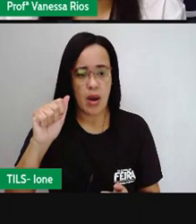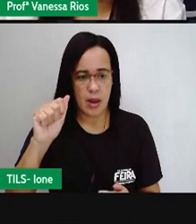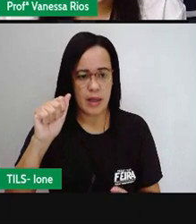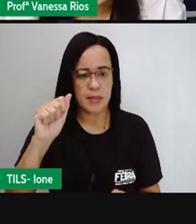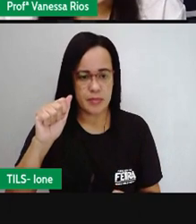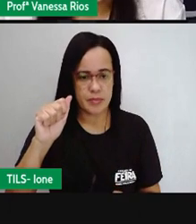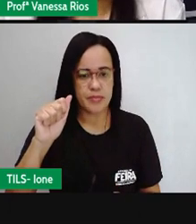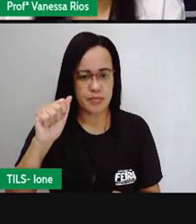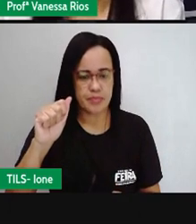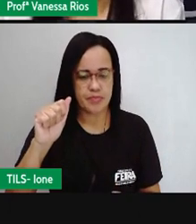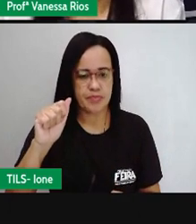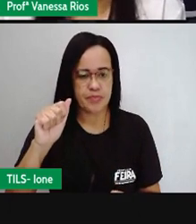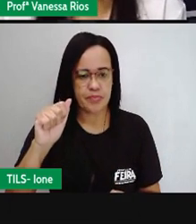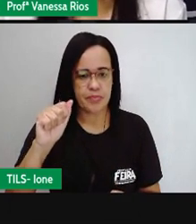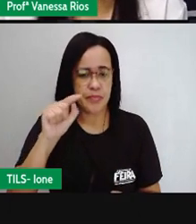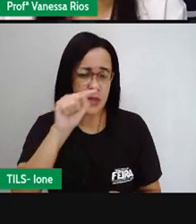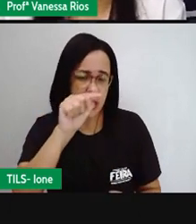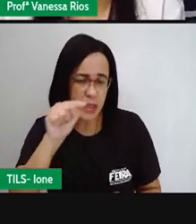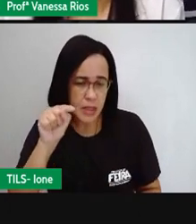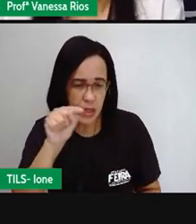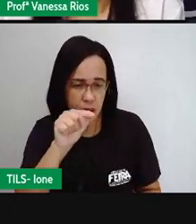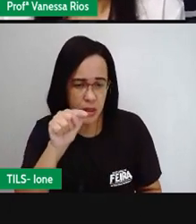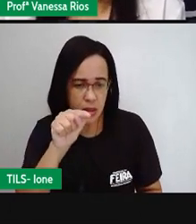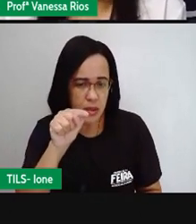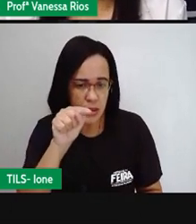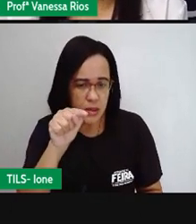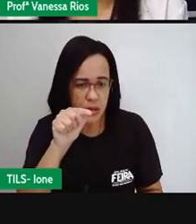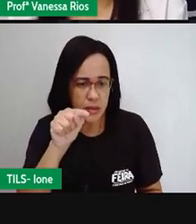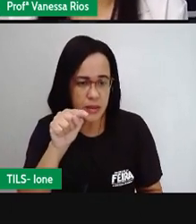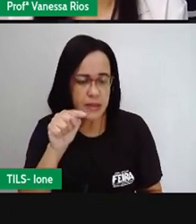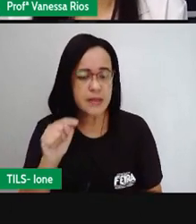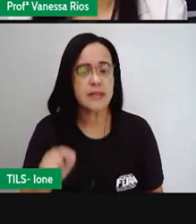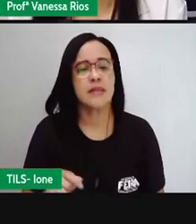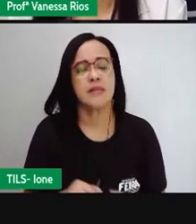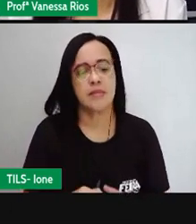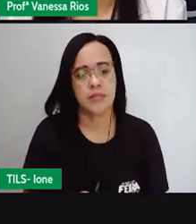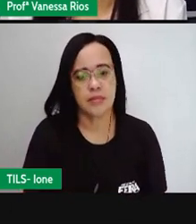fosse a pontinha, né? O cantinho aí do ângulo.